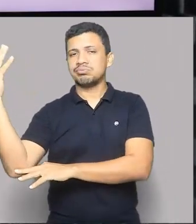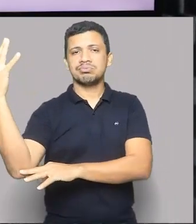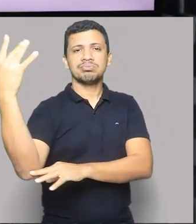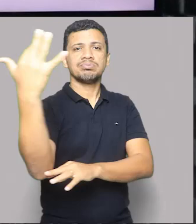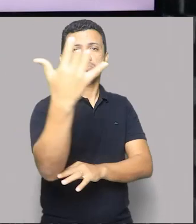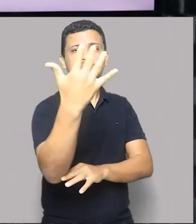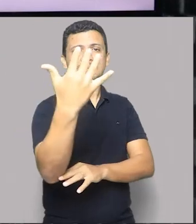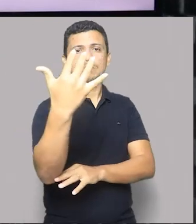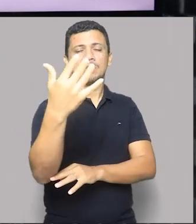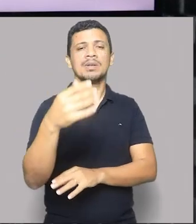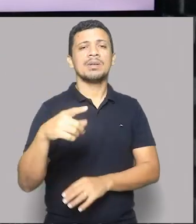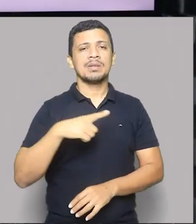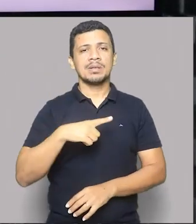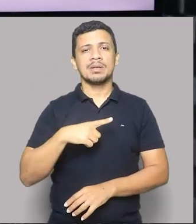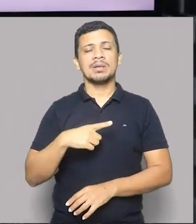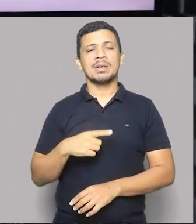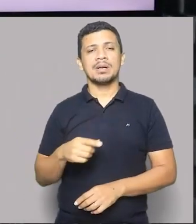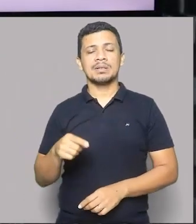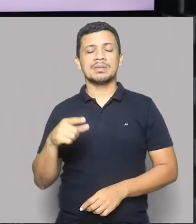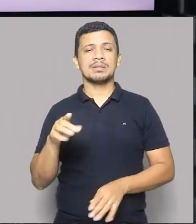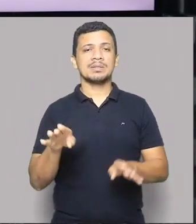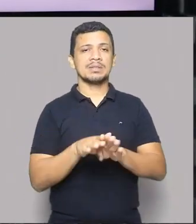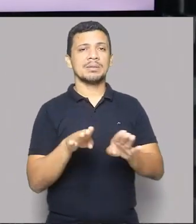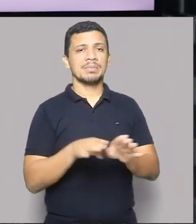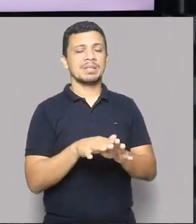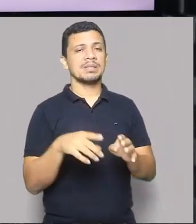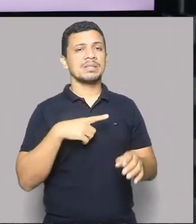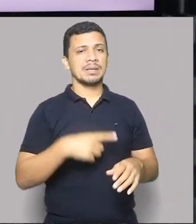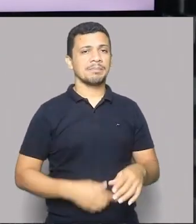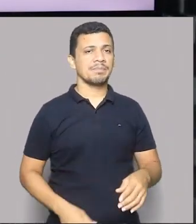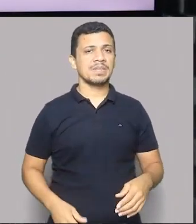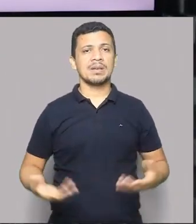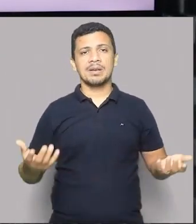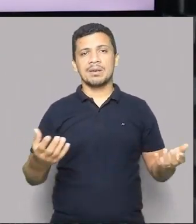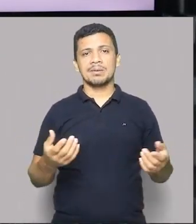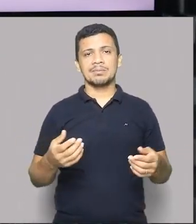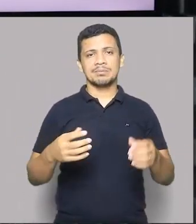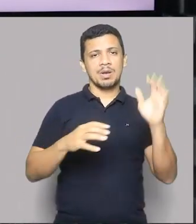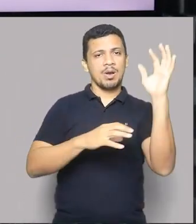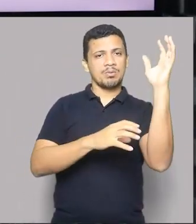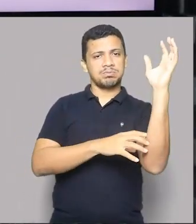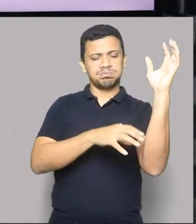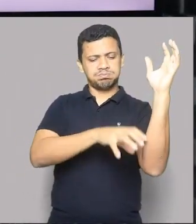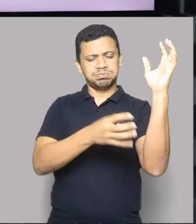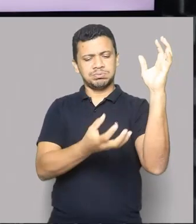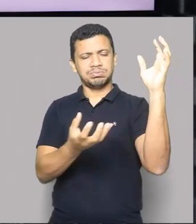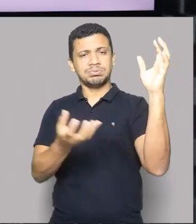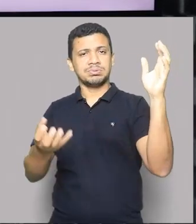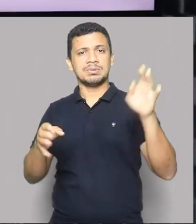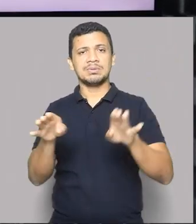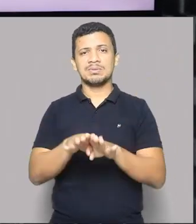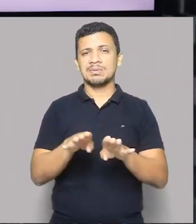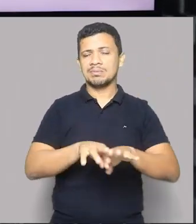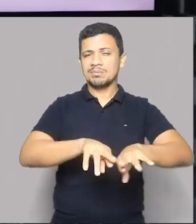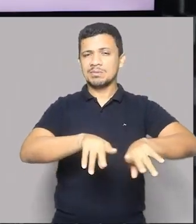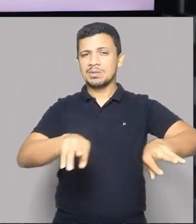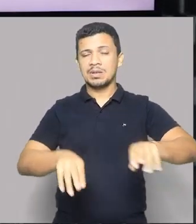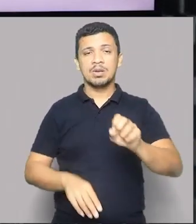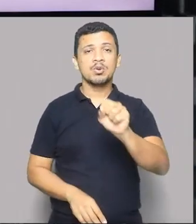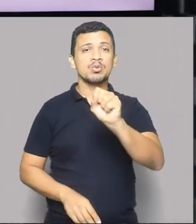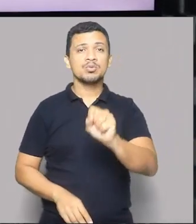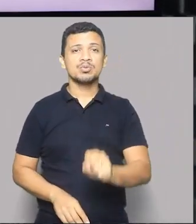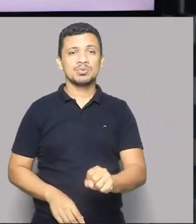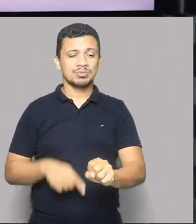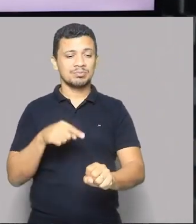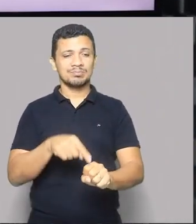para cá, para o nordeste, nós temos o Cerrado, nós temos a Caratinga. Se a gente for lá para a região do sul, conhecida